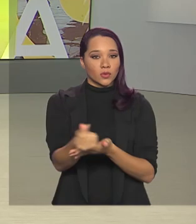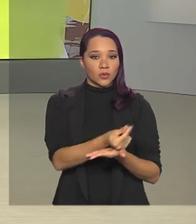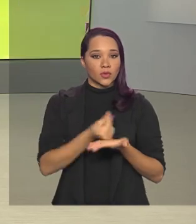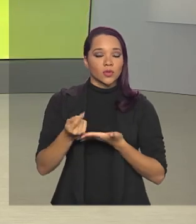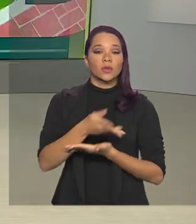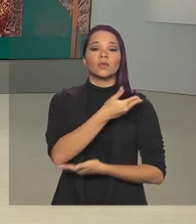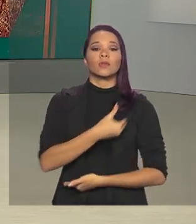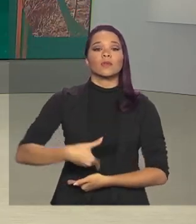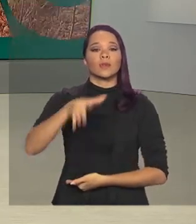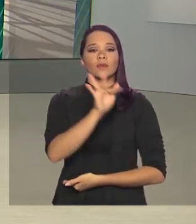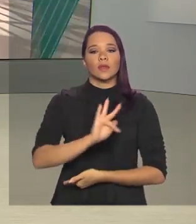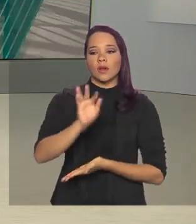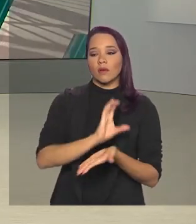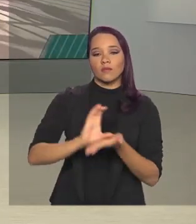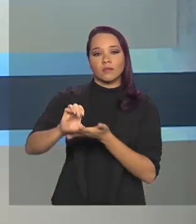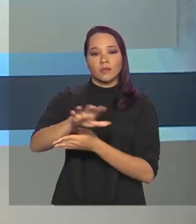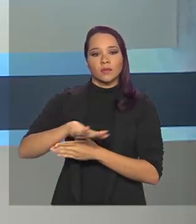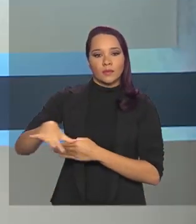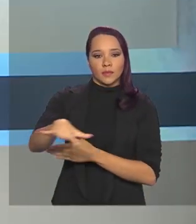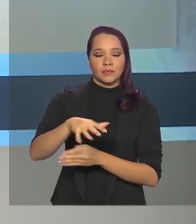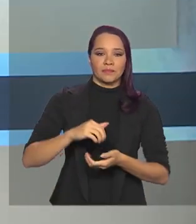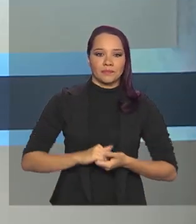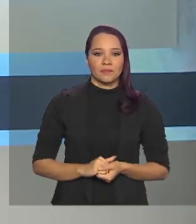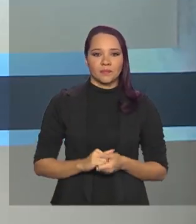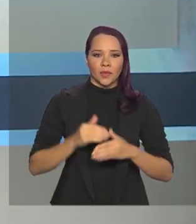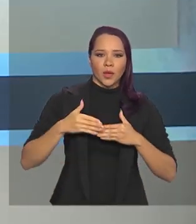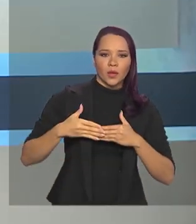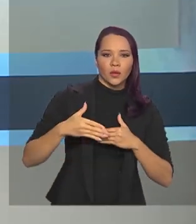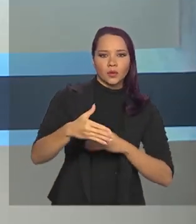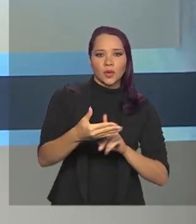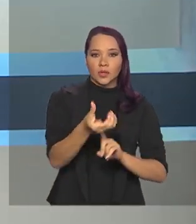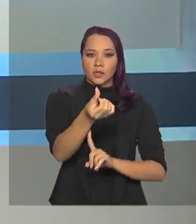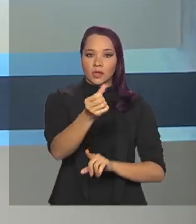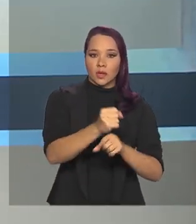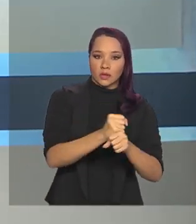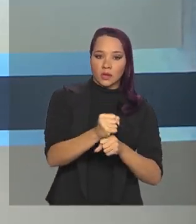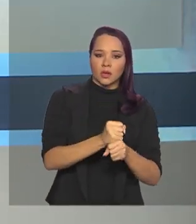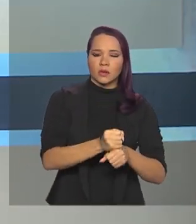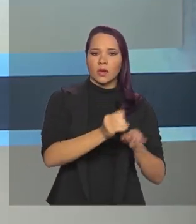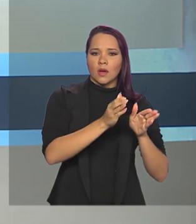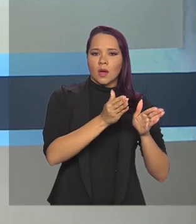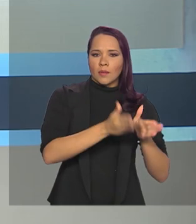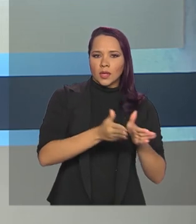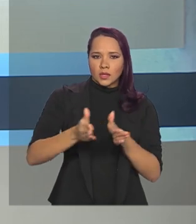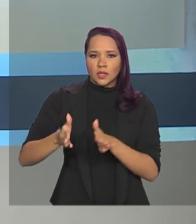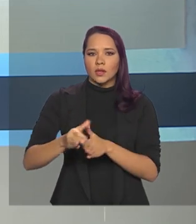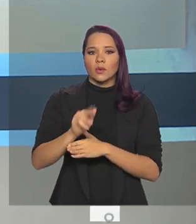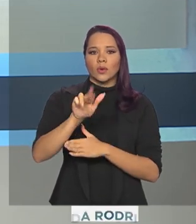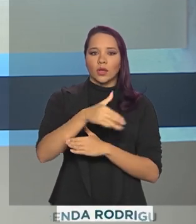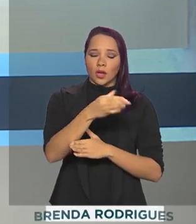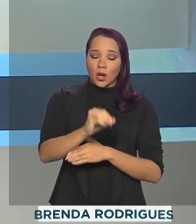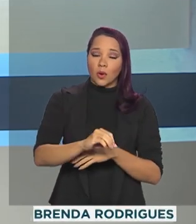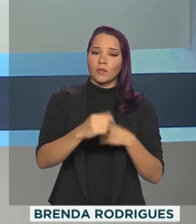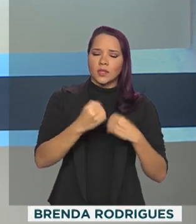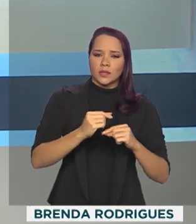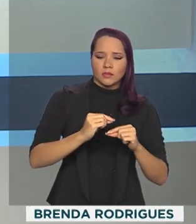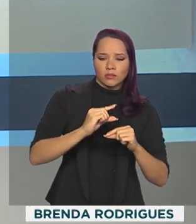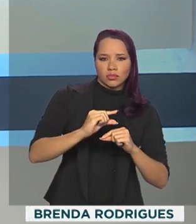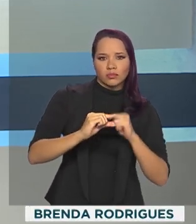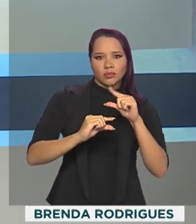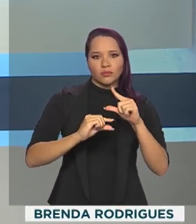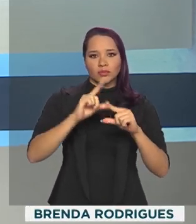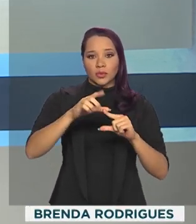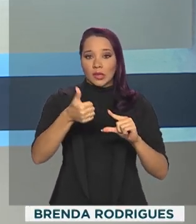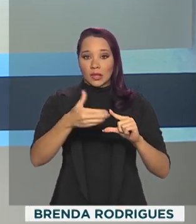do governo federal para o setor. Nos próximos seis anos, a parcela da União deverá passar gradativamente